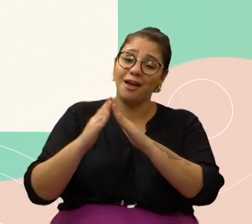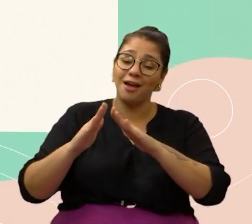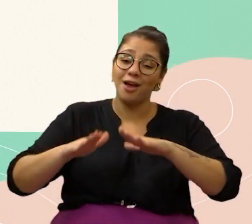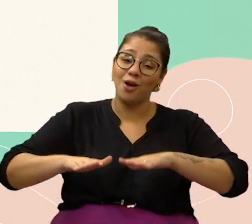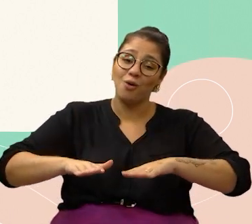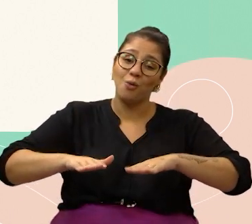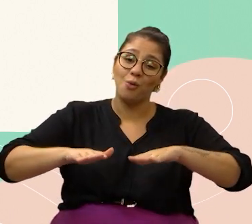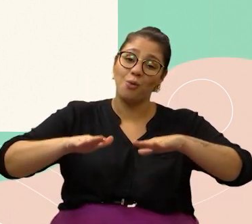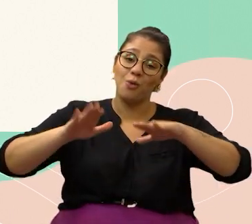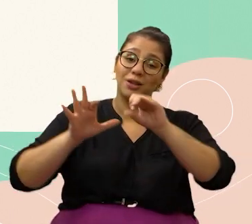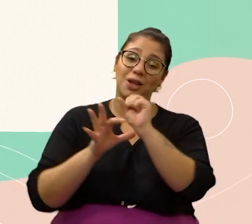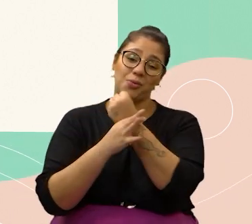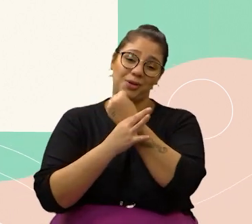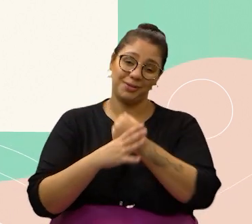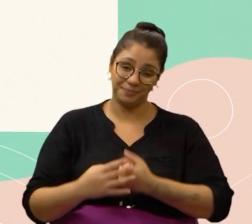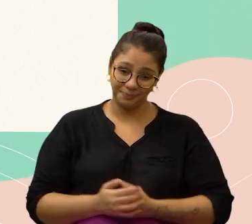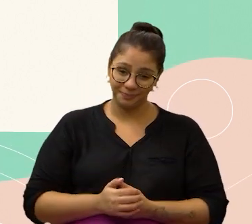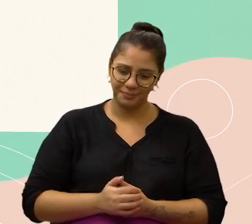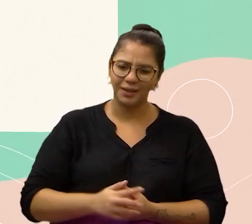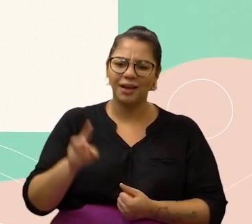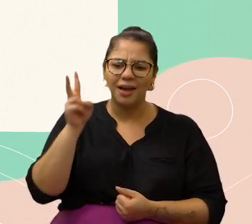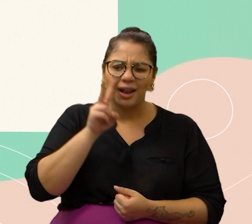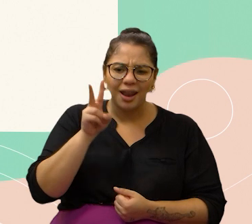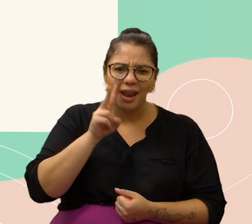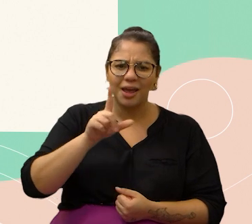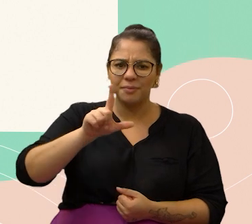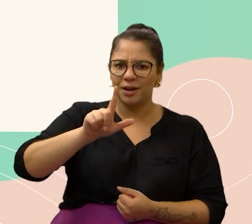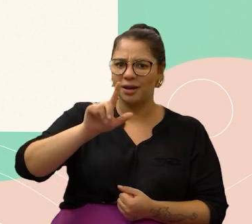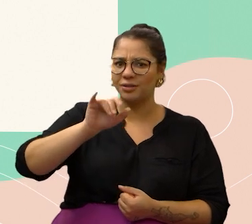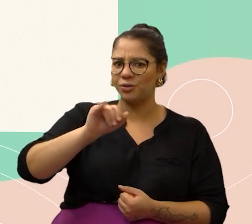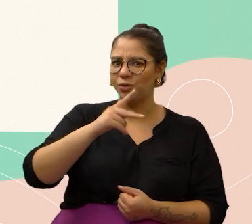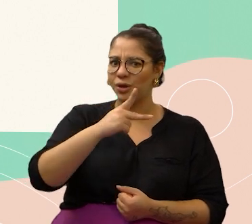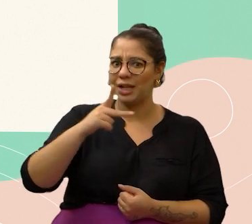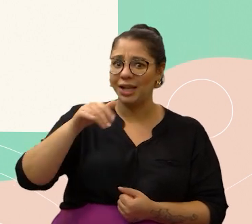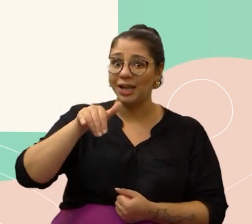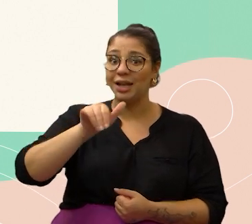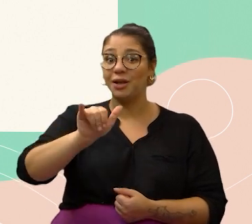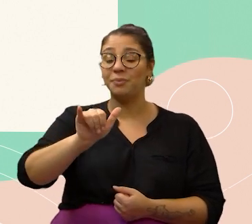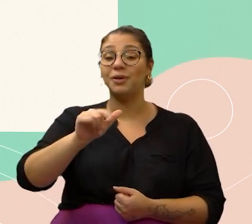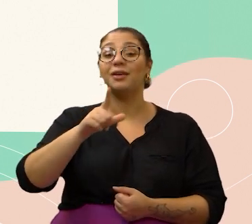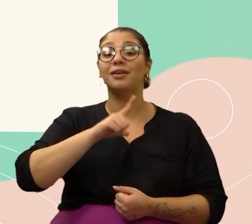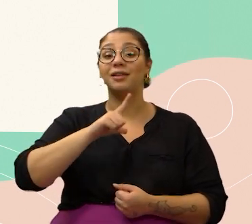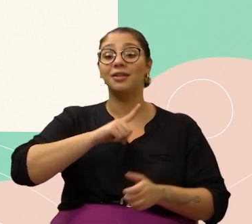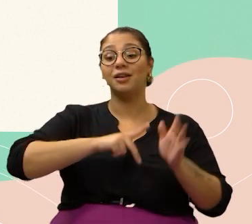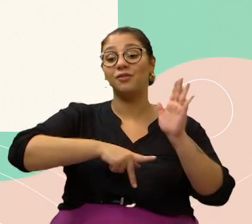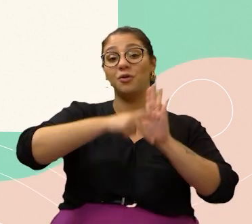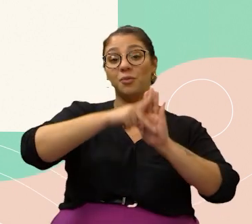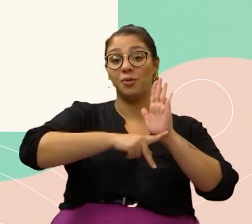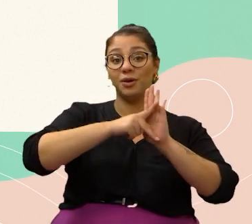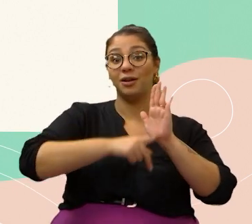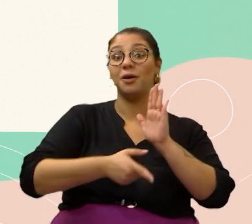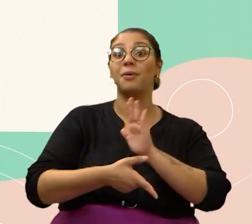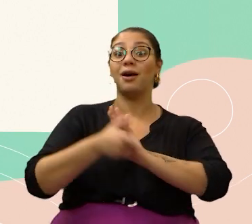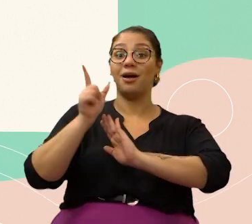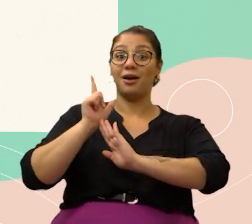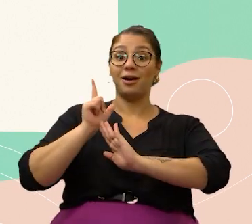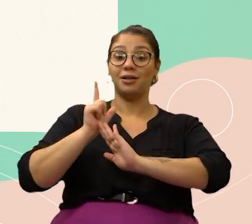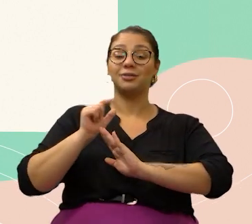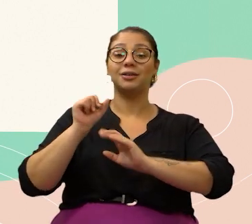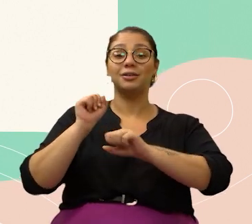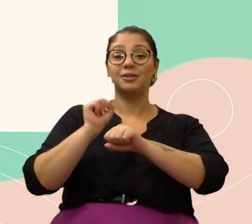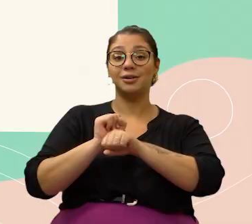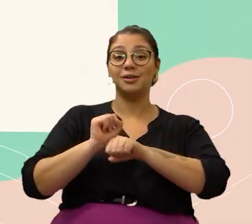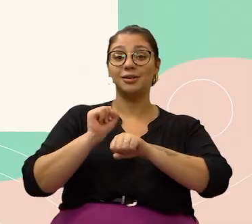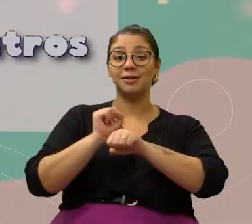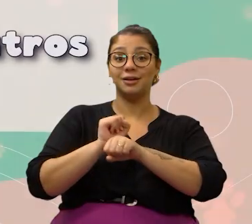Já foram vacinados e também vermifugados. Esses bebês ainda estão à espera de um lar para crescer em